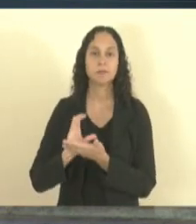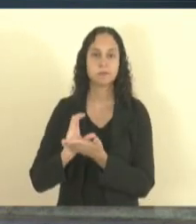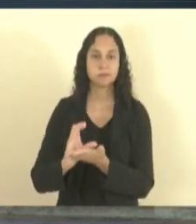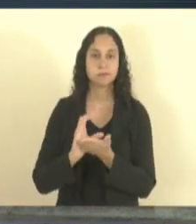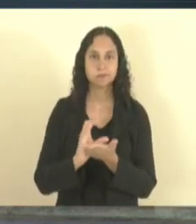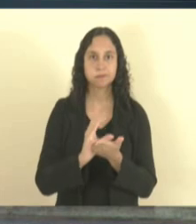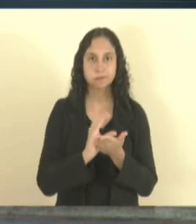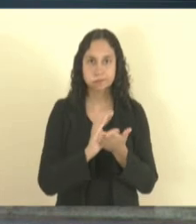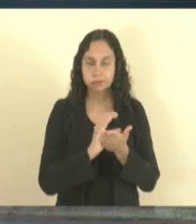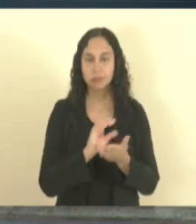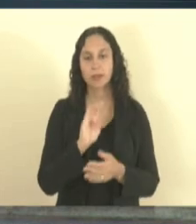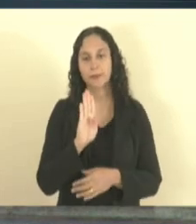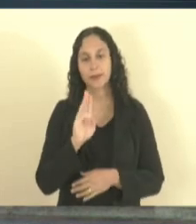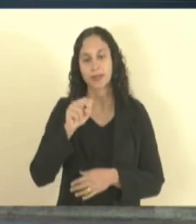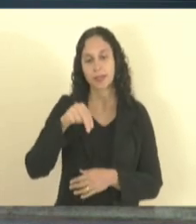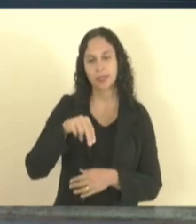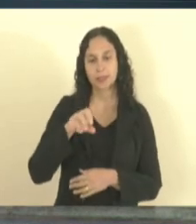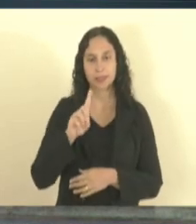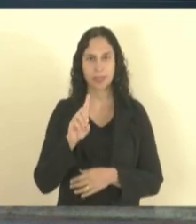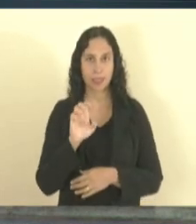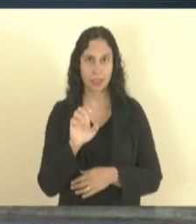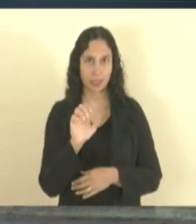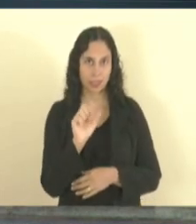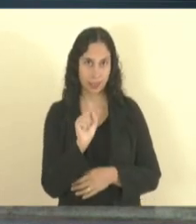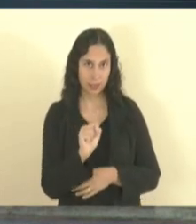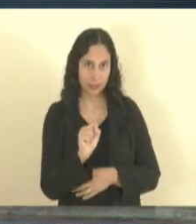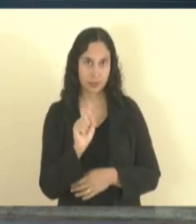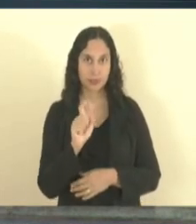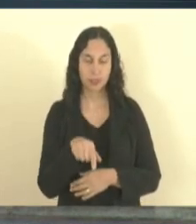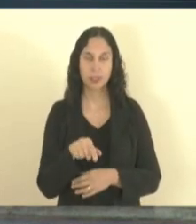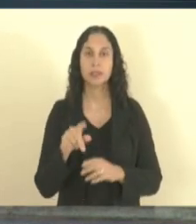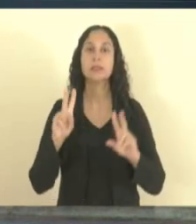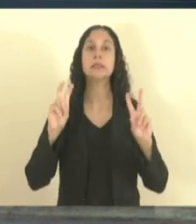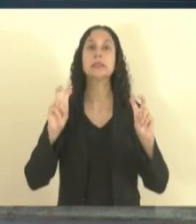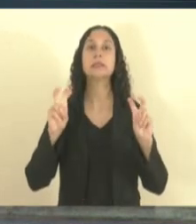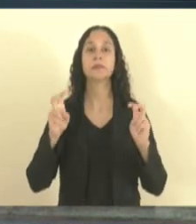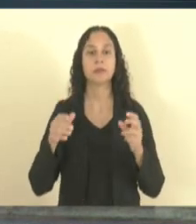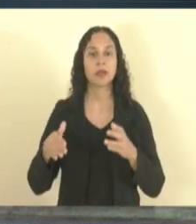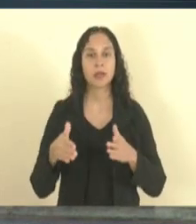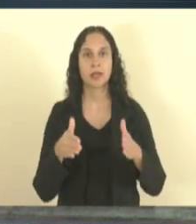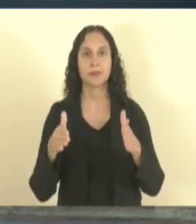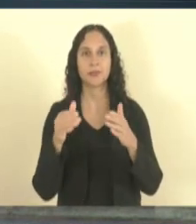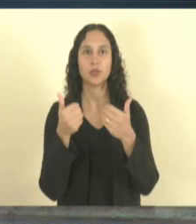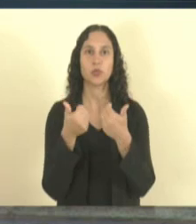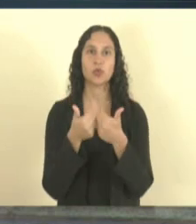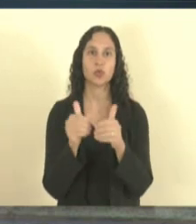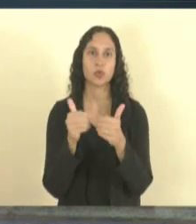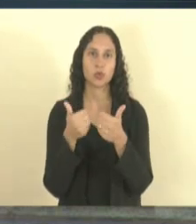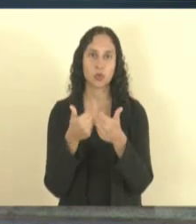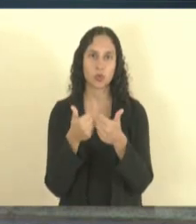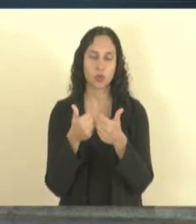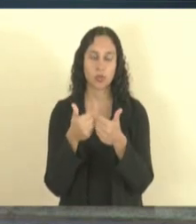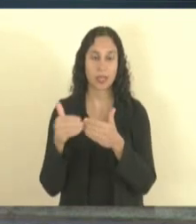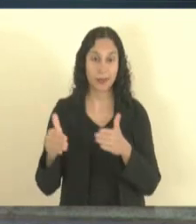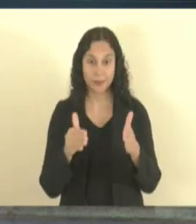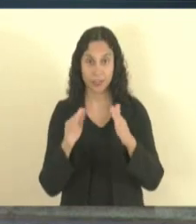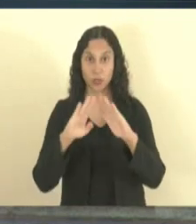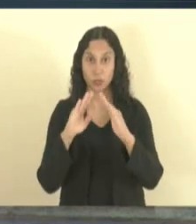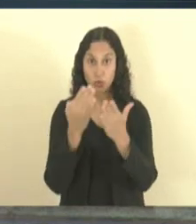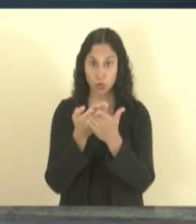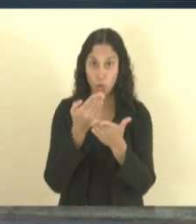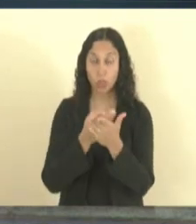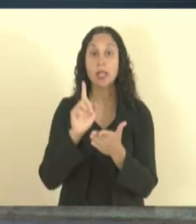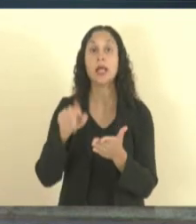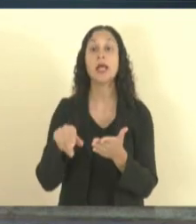via BNDES o programa Cabinhos da Escola que é a aquisição de ônibus escolares nós já